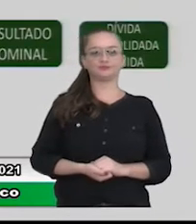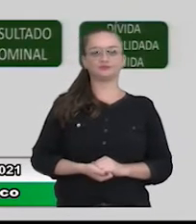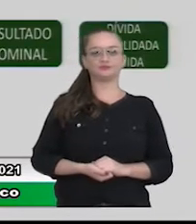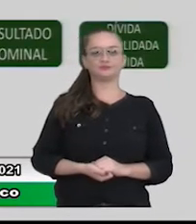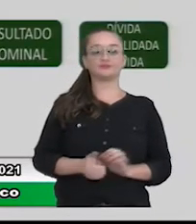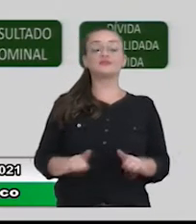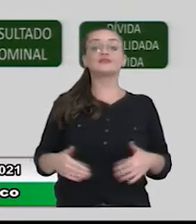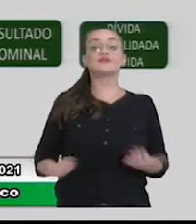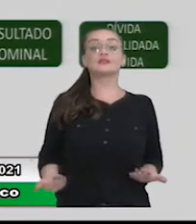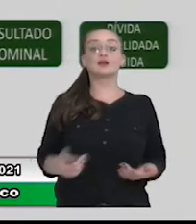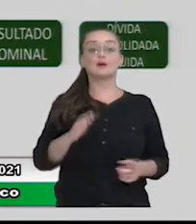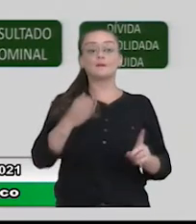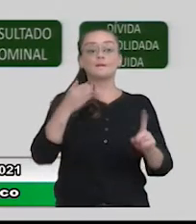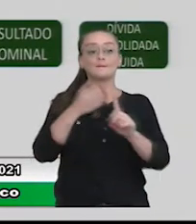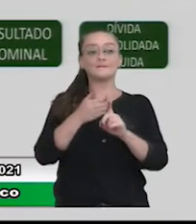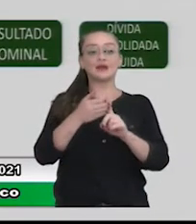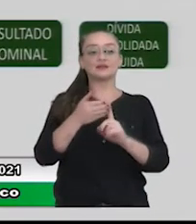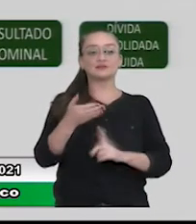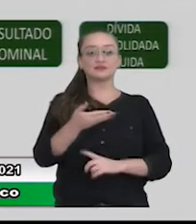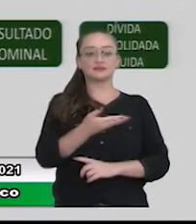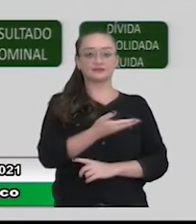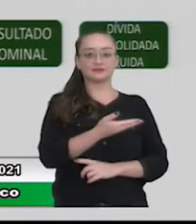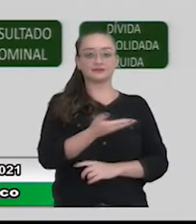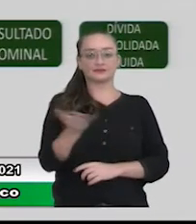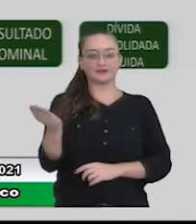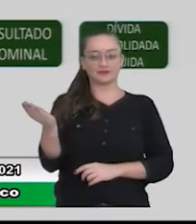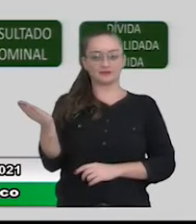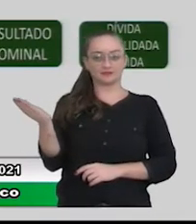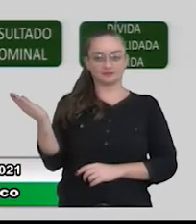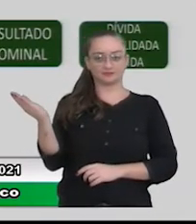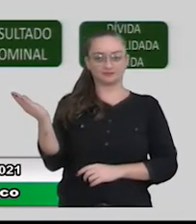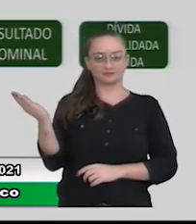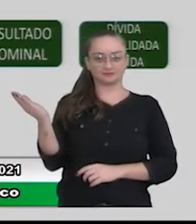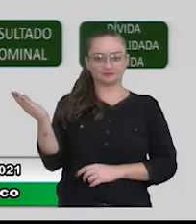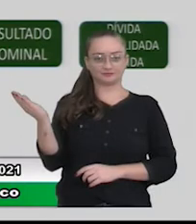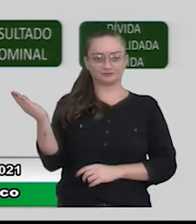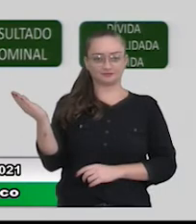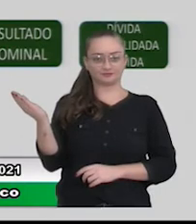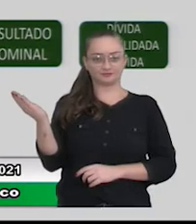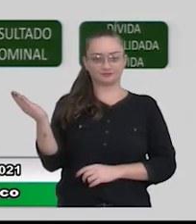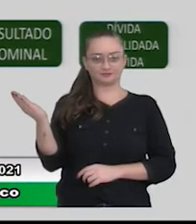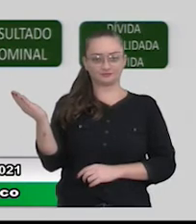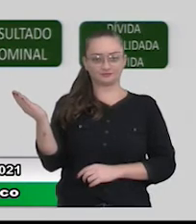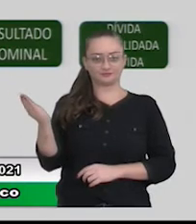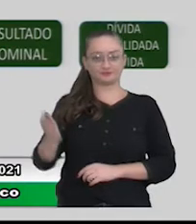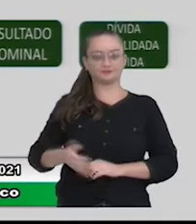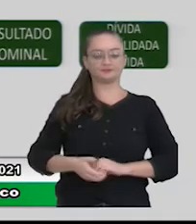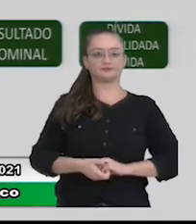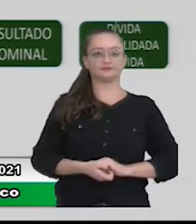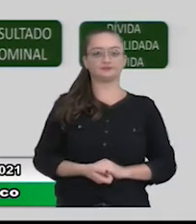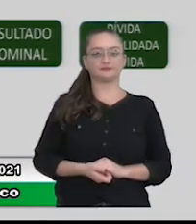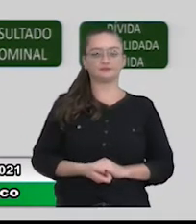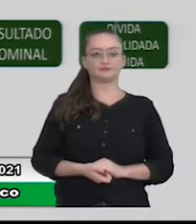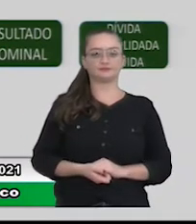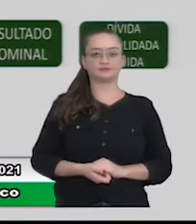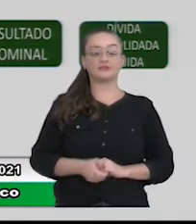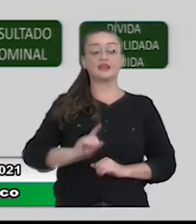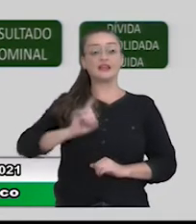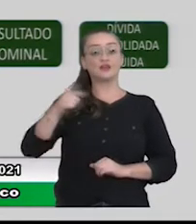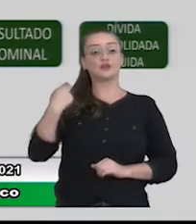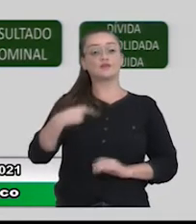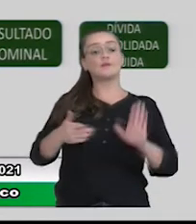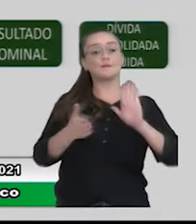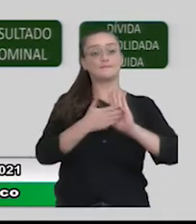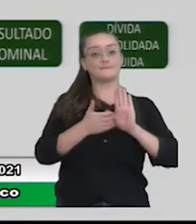Então, essas são as metas, receita, despesa, resultado primário, resultado nominal e dívida. Isso a gente estabeleceu